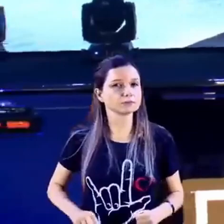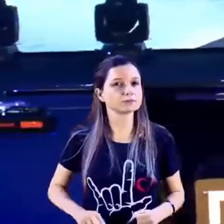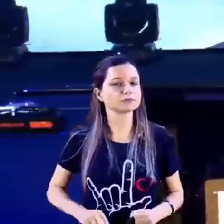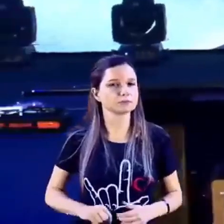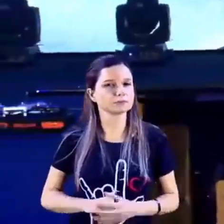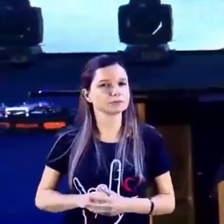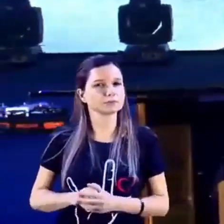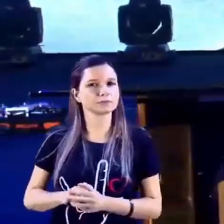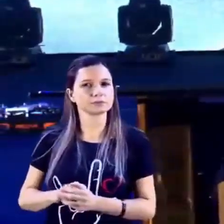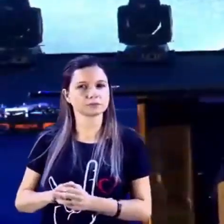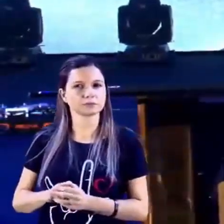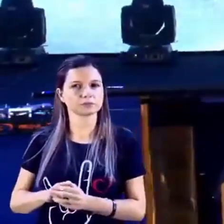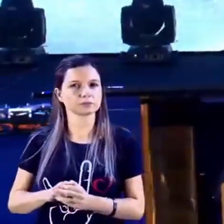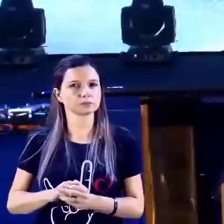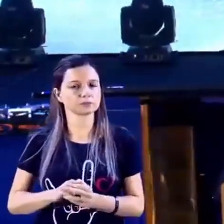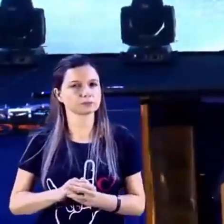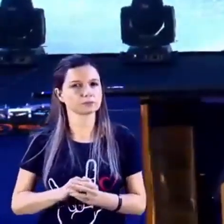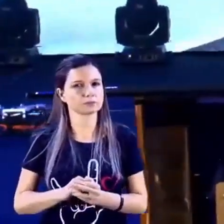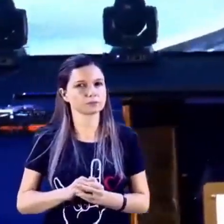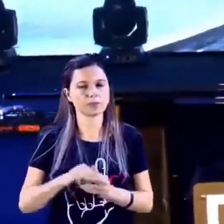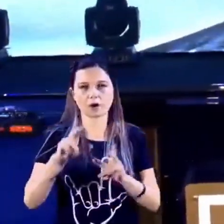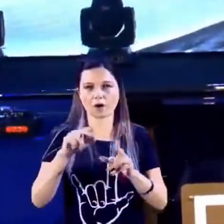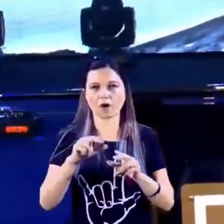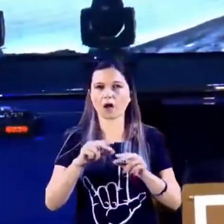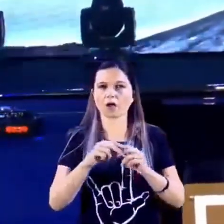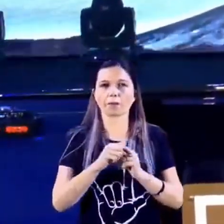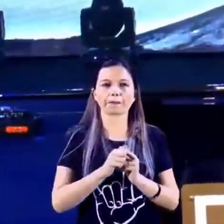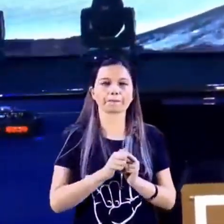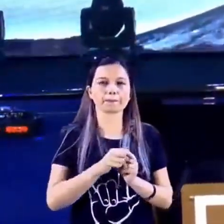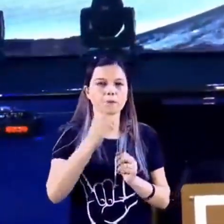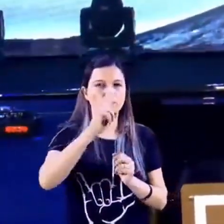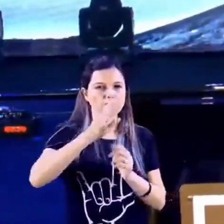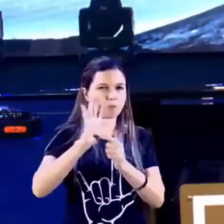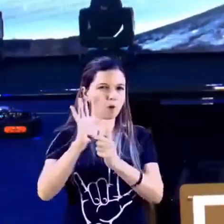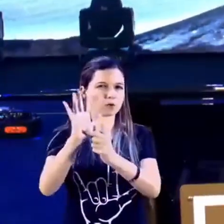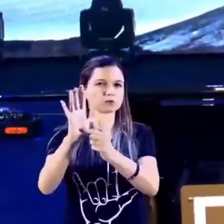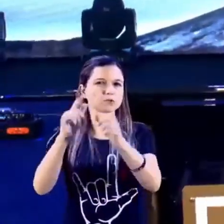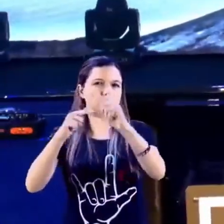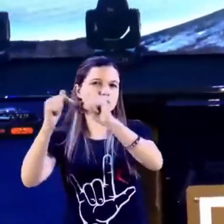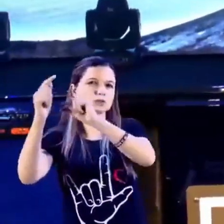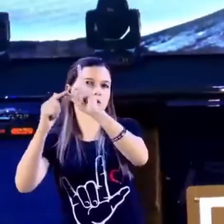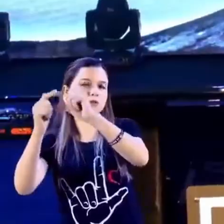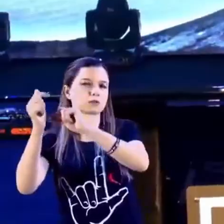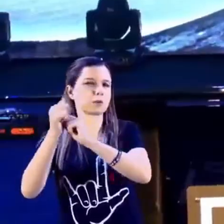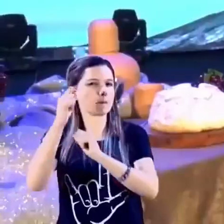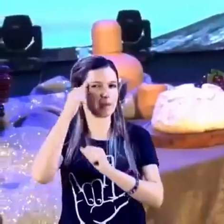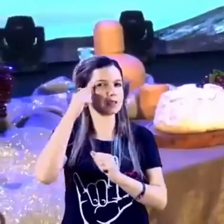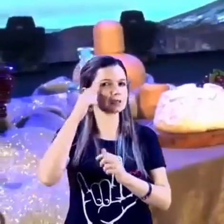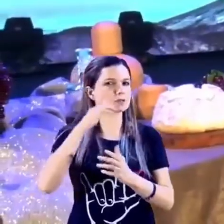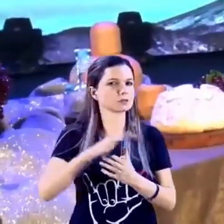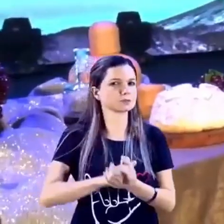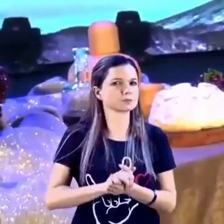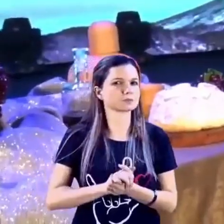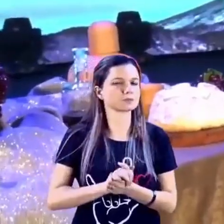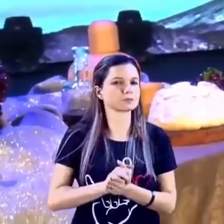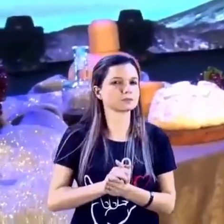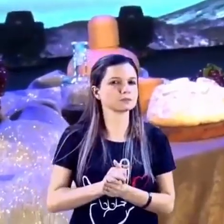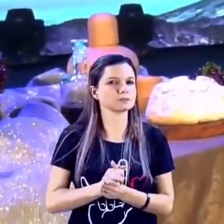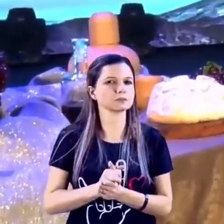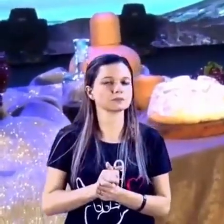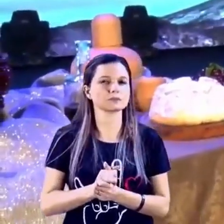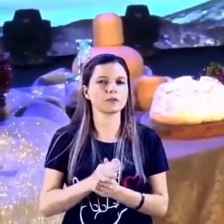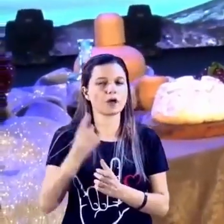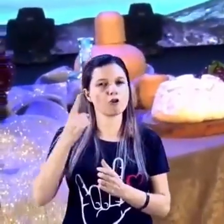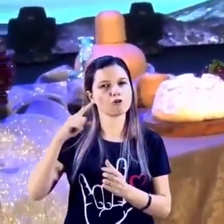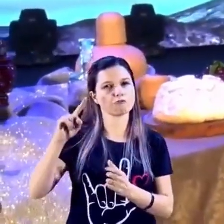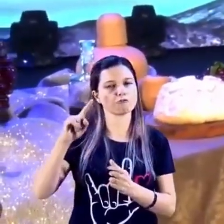a gente... Olha só, esse é o tipo de céu. Quando você vai, por exemplo, você vai no meio do... Quando eu fui lá em